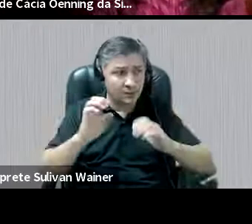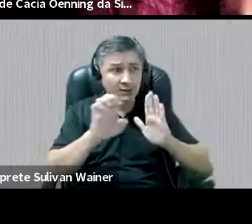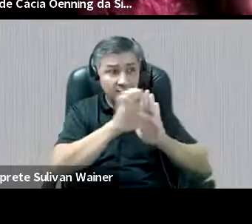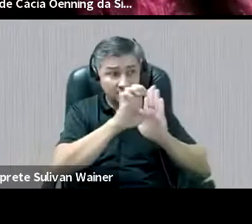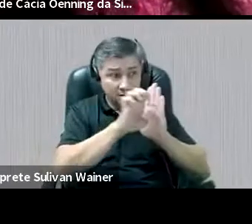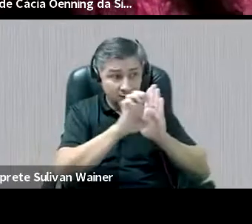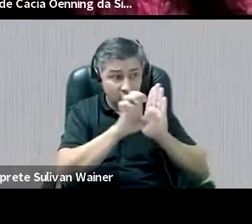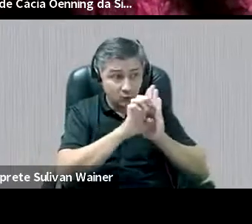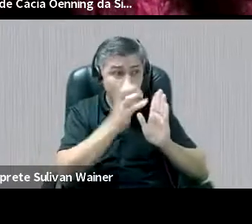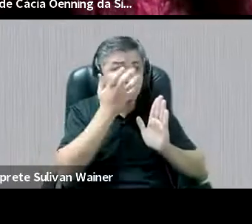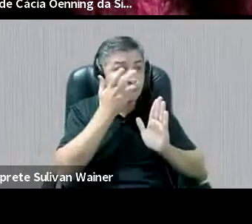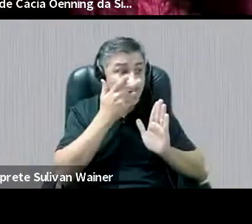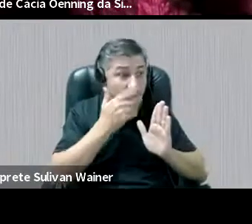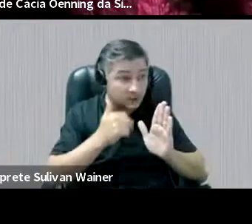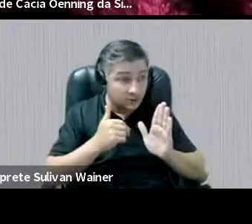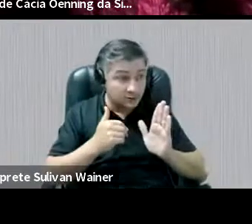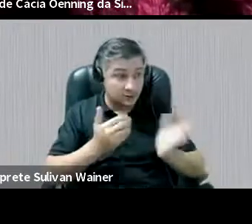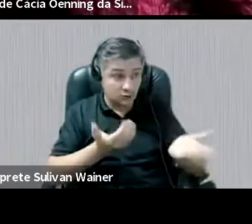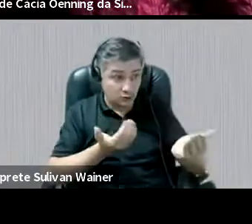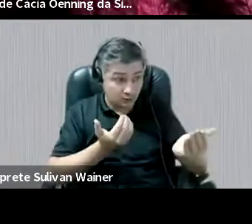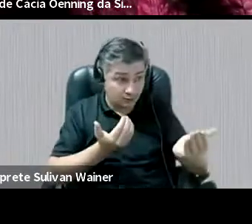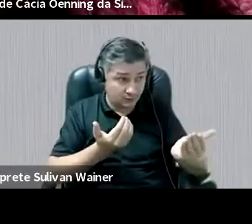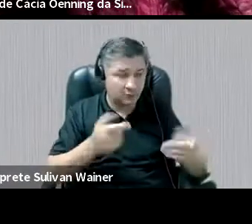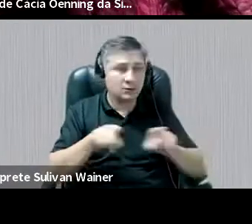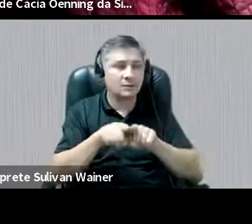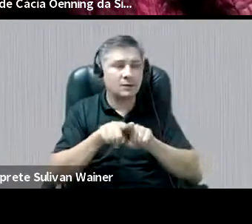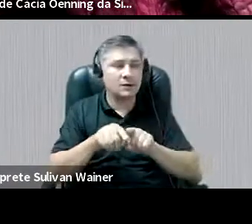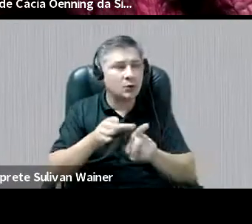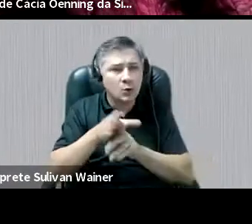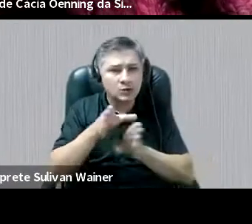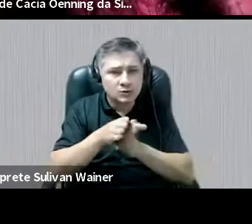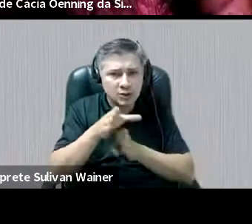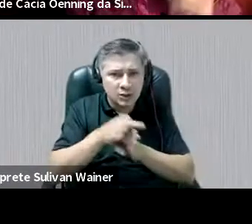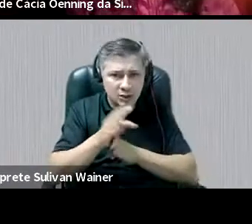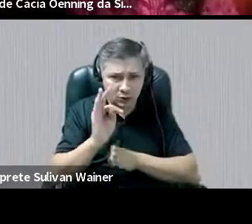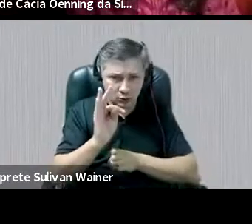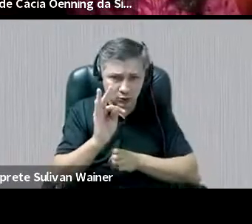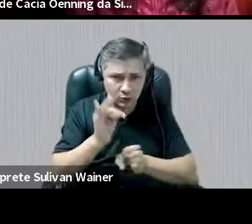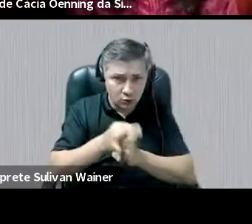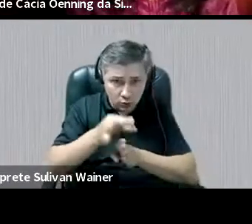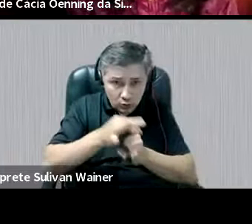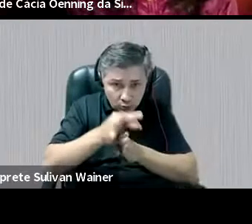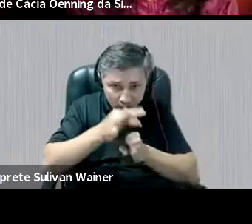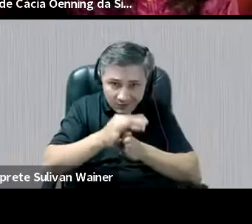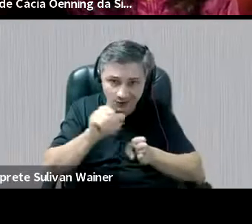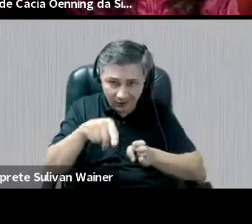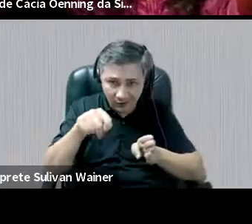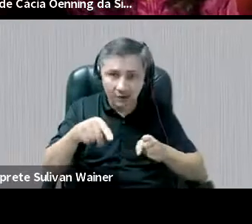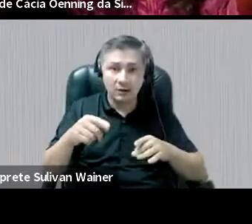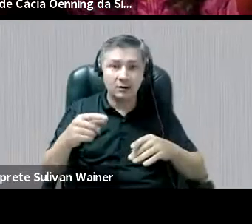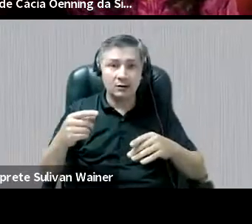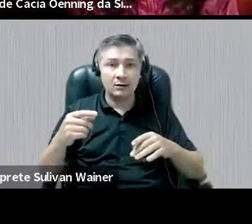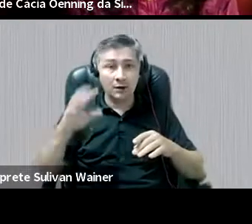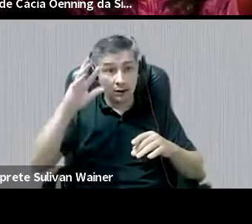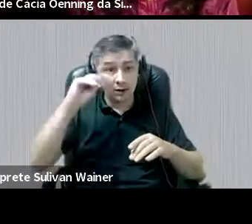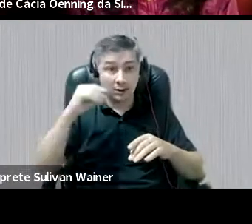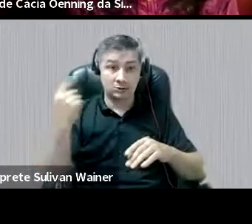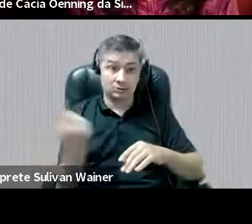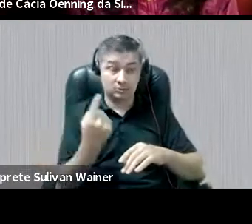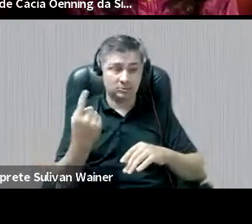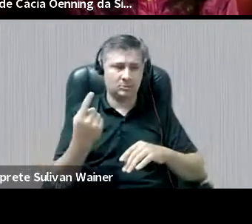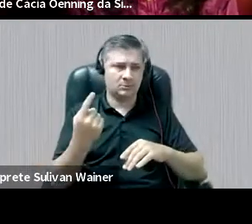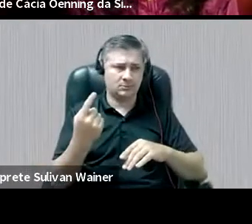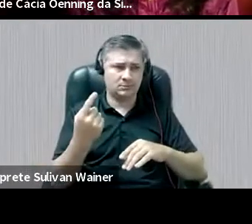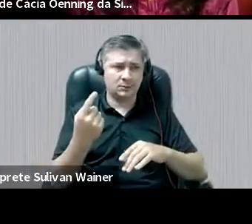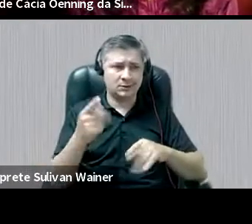Adolescente e, sobretudo, com os conselheiros tutelares, eu acho que a gente e as pessoas que